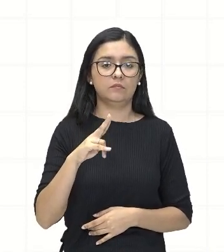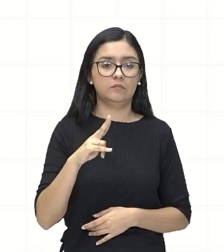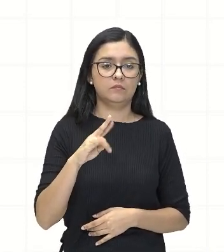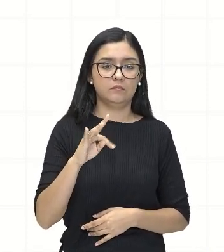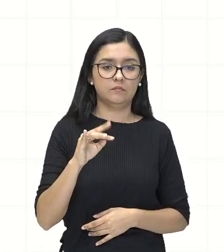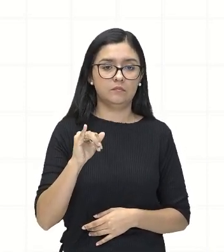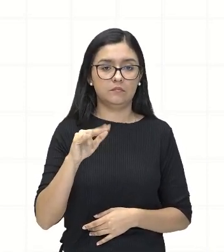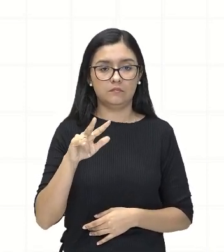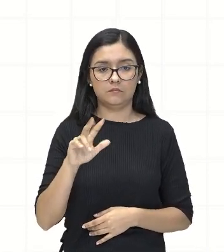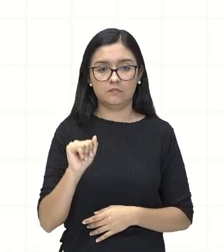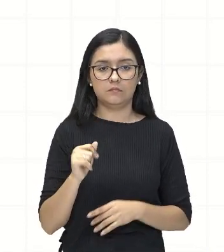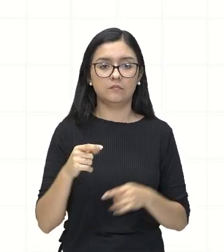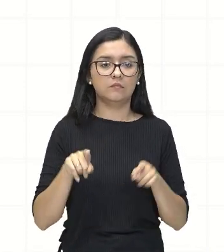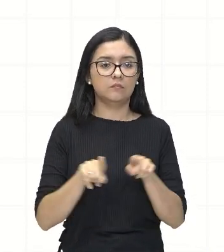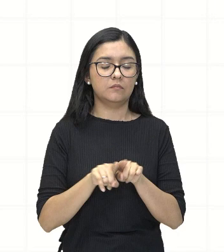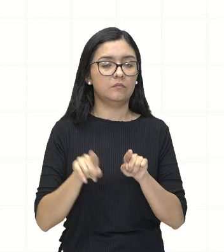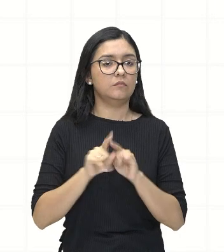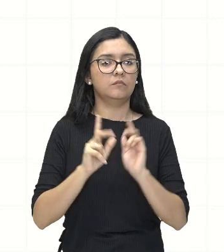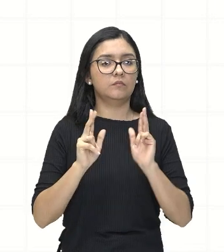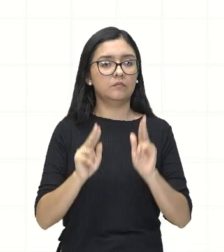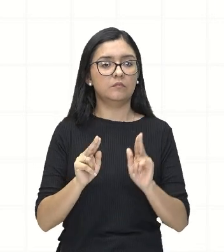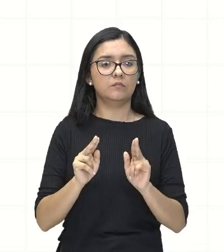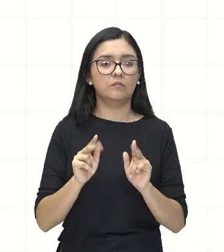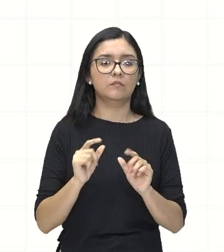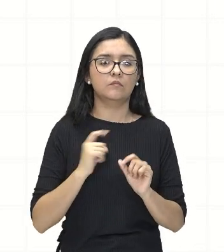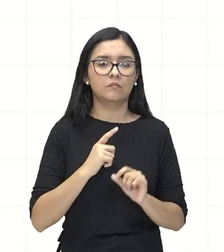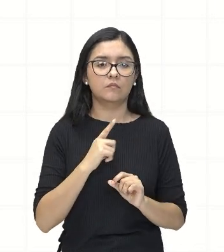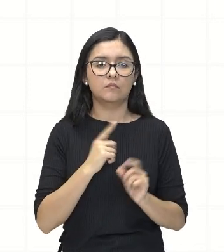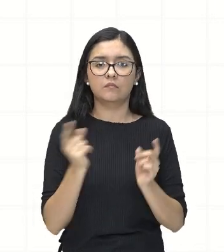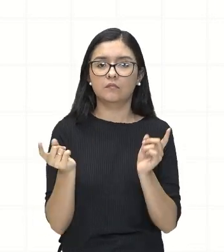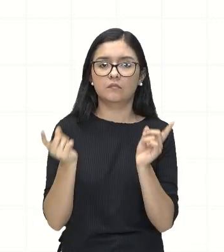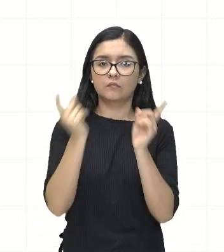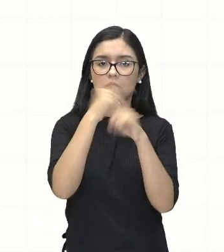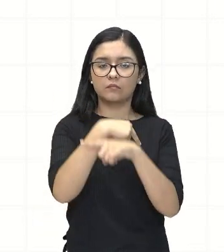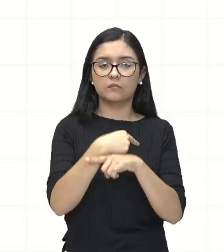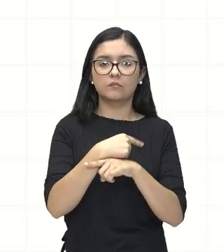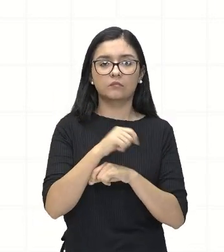que lá, né? Ó, é o inverso agora.